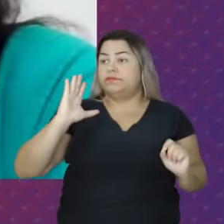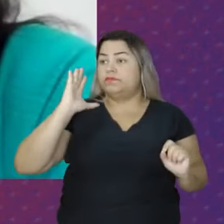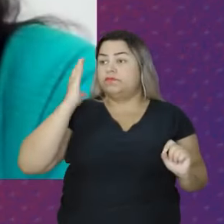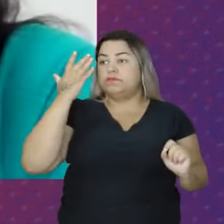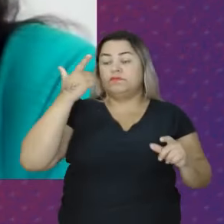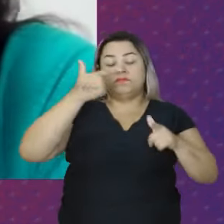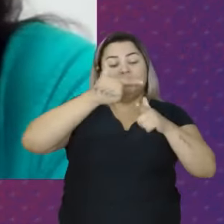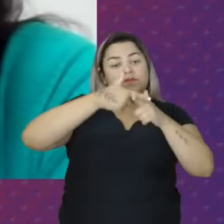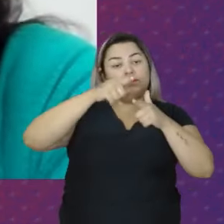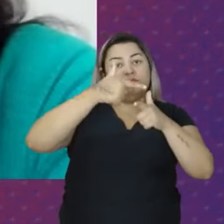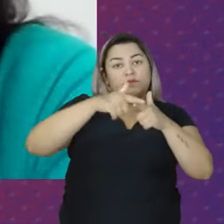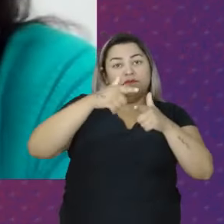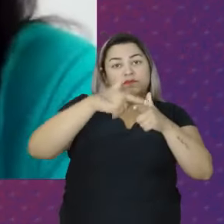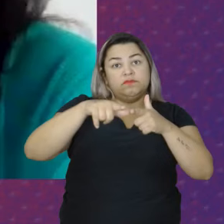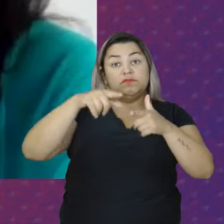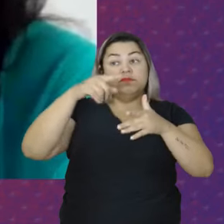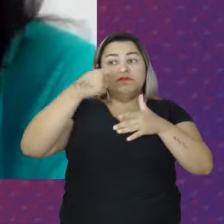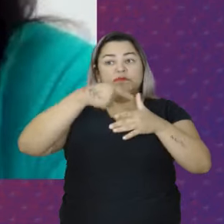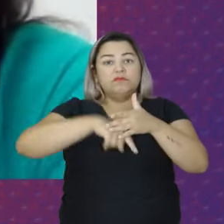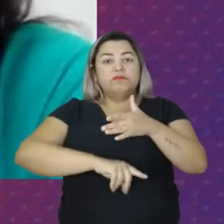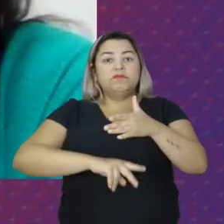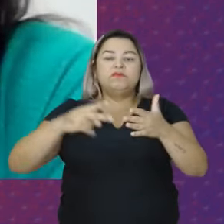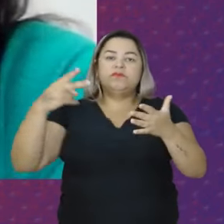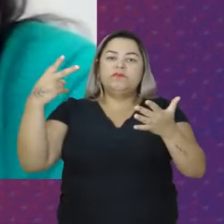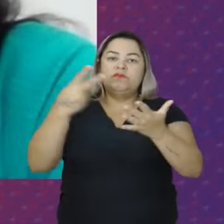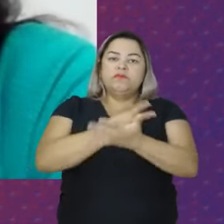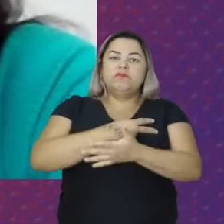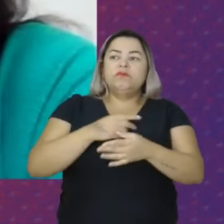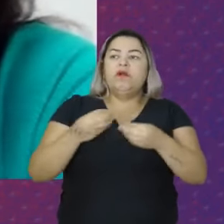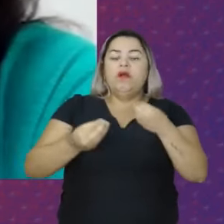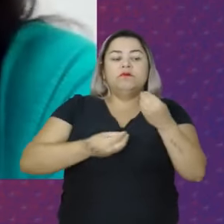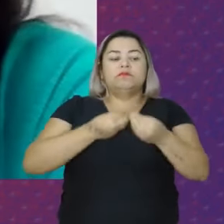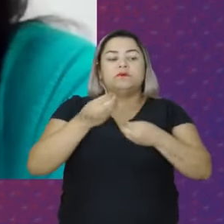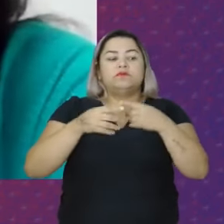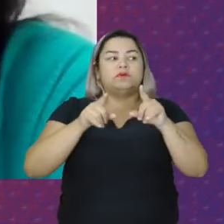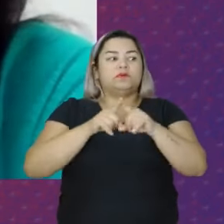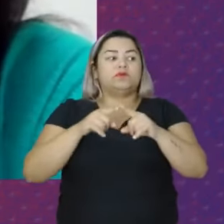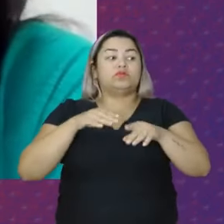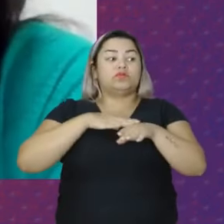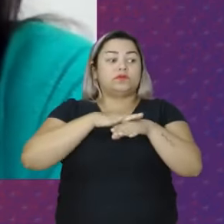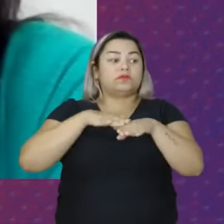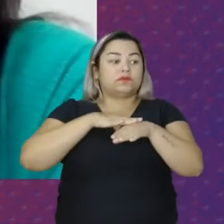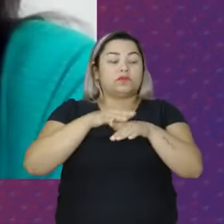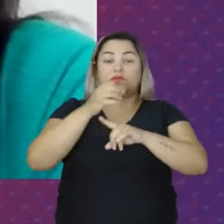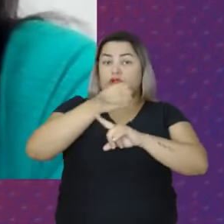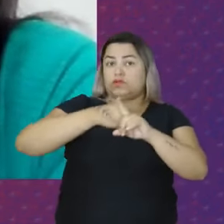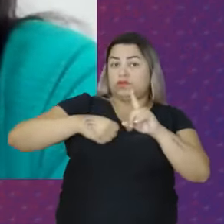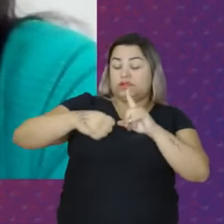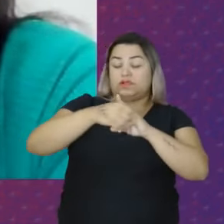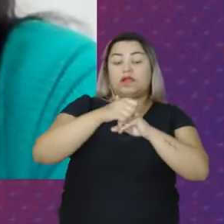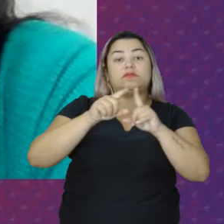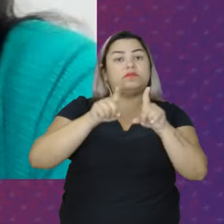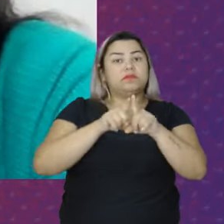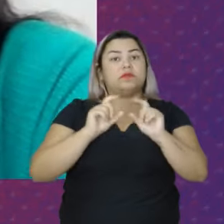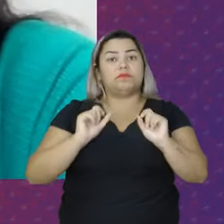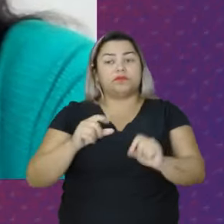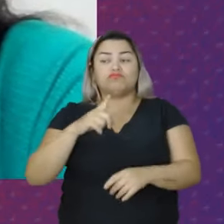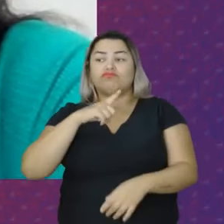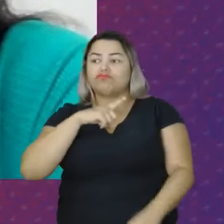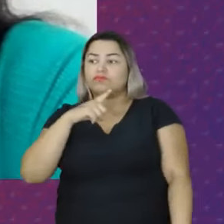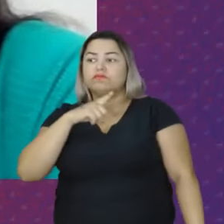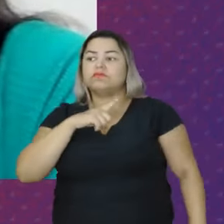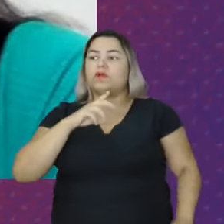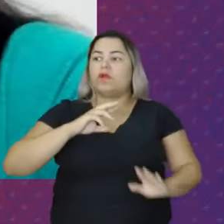Problemas internos E também funcionava Como canal De diálogo Com a sociedade E recebia Os